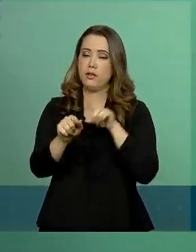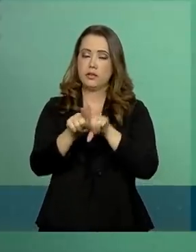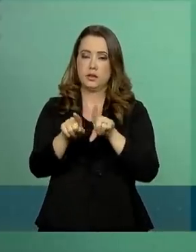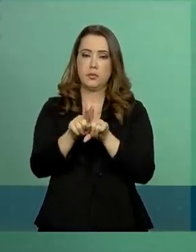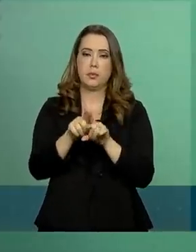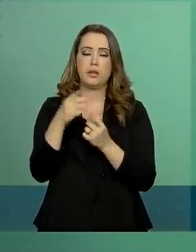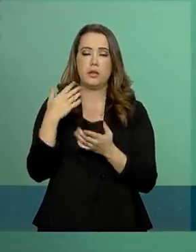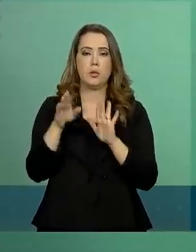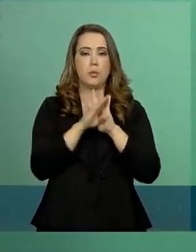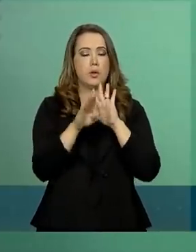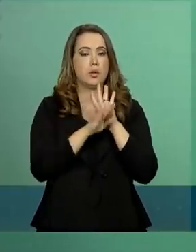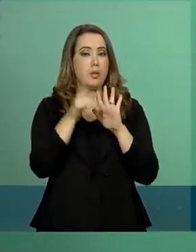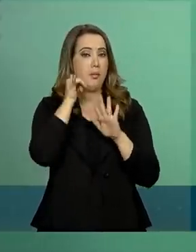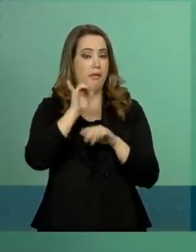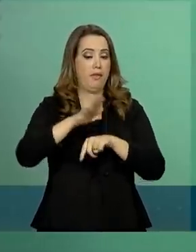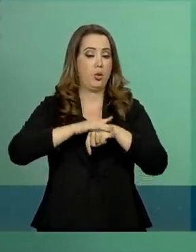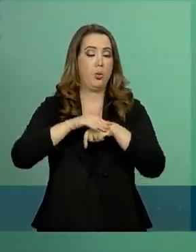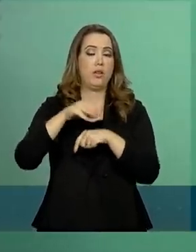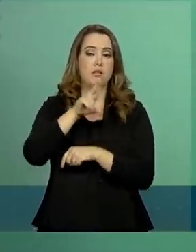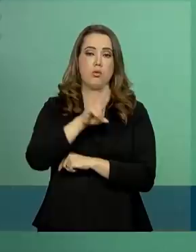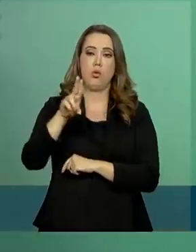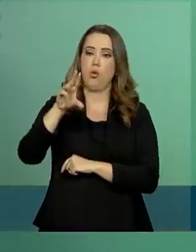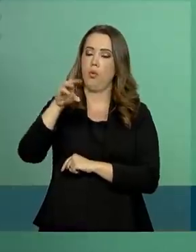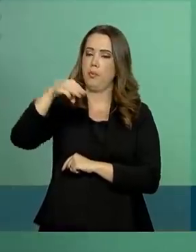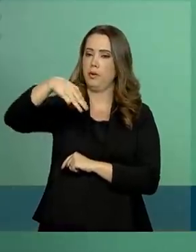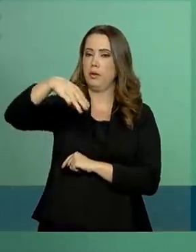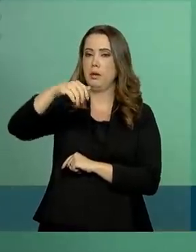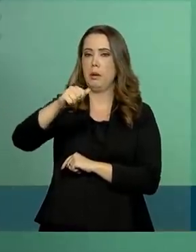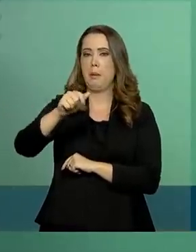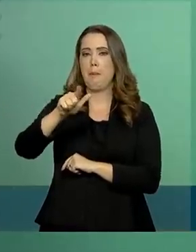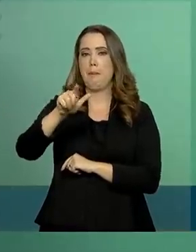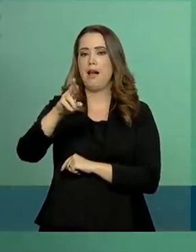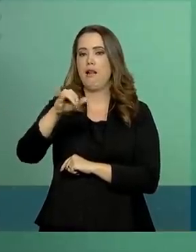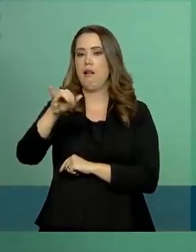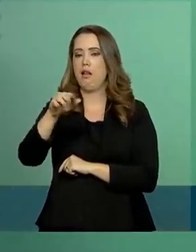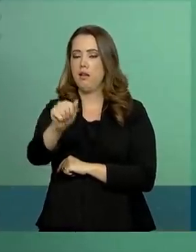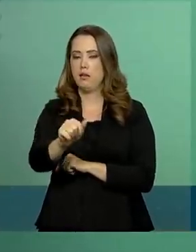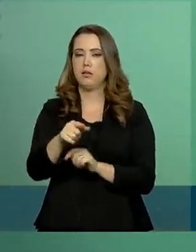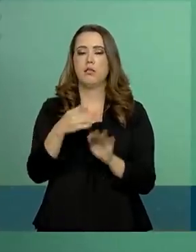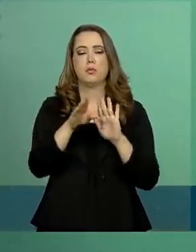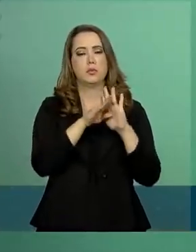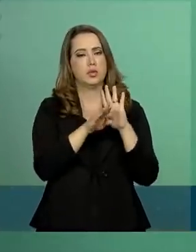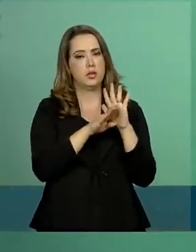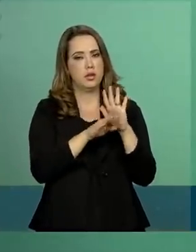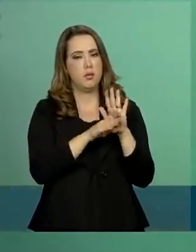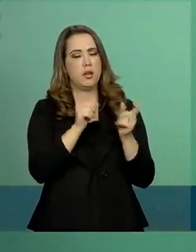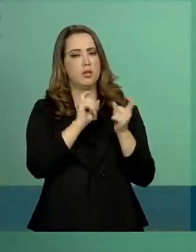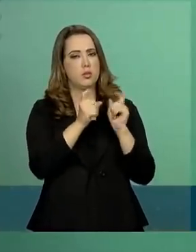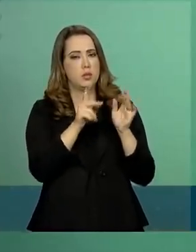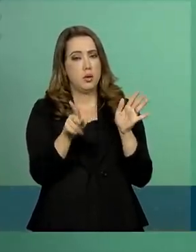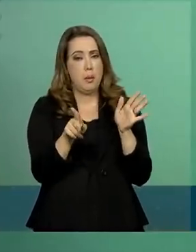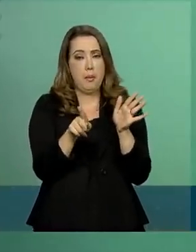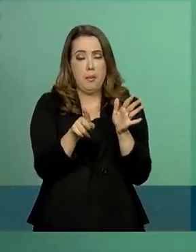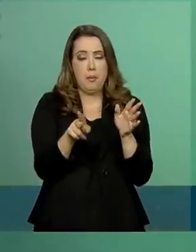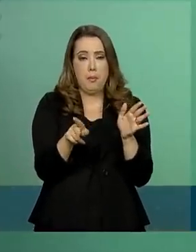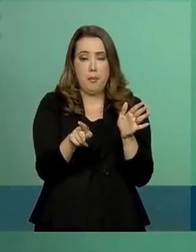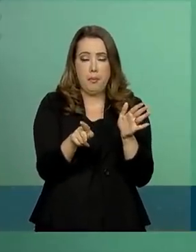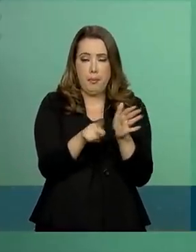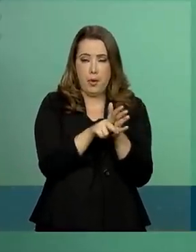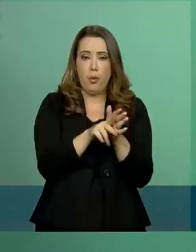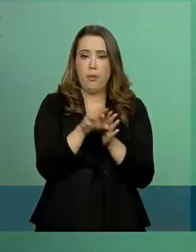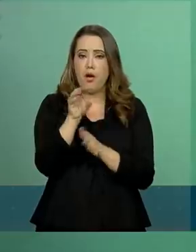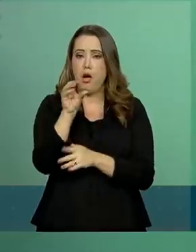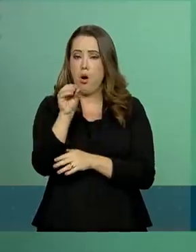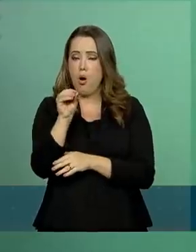prevenção e combate à malária, projetos que estão sendo gerenciados pela Organização Mundial da Saúde, OMS,